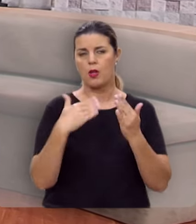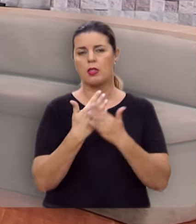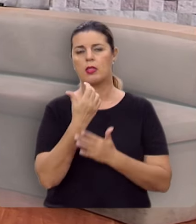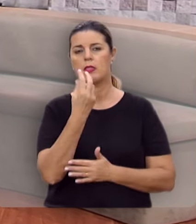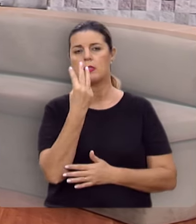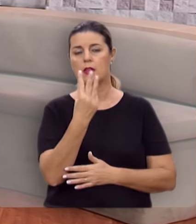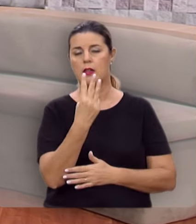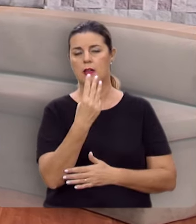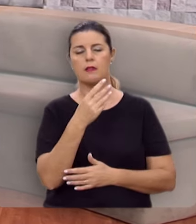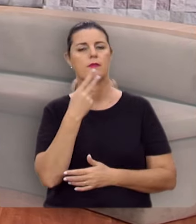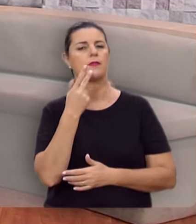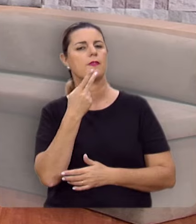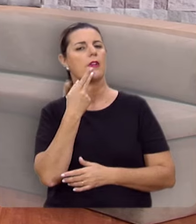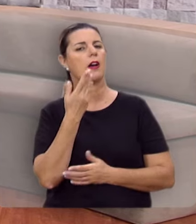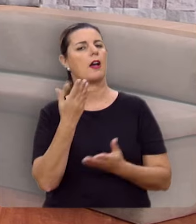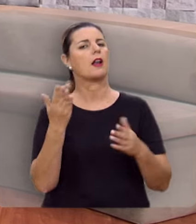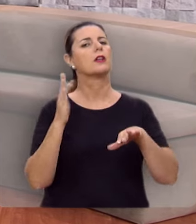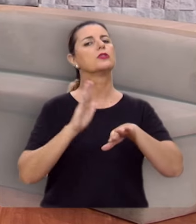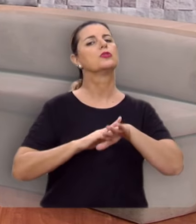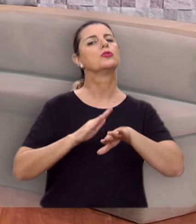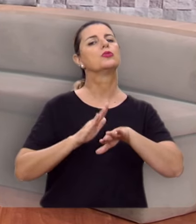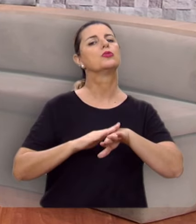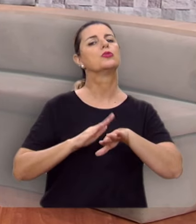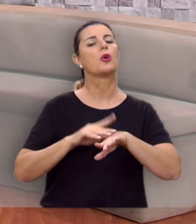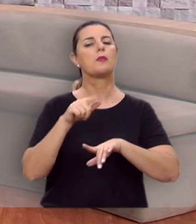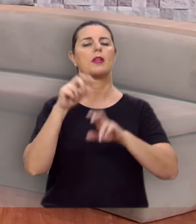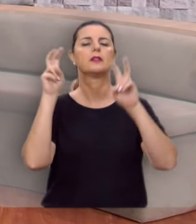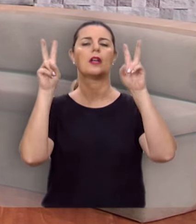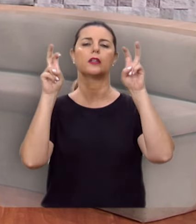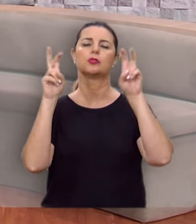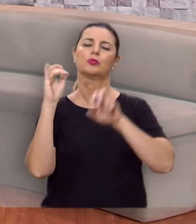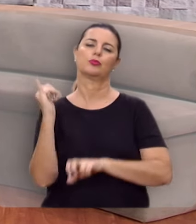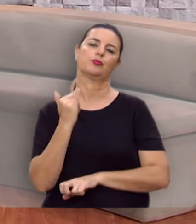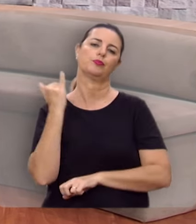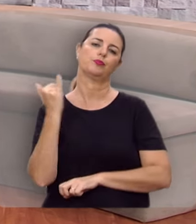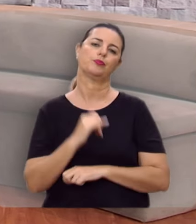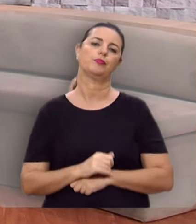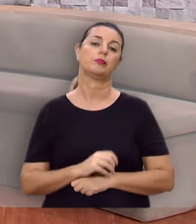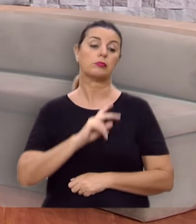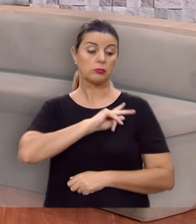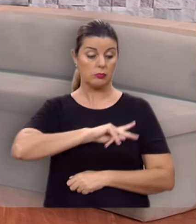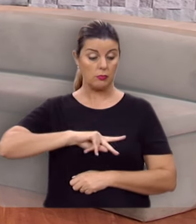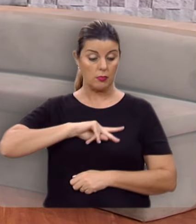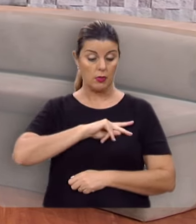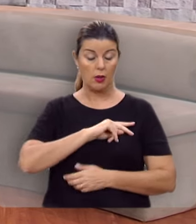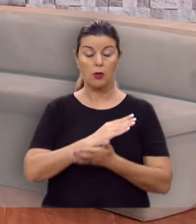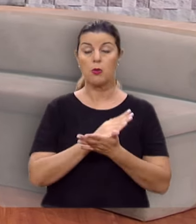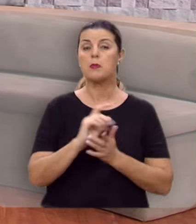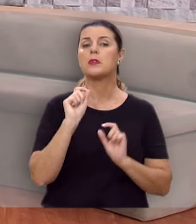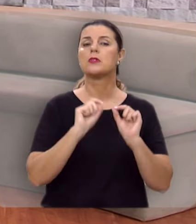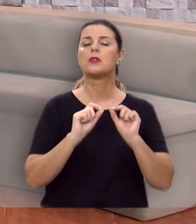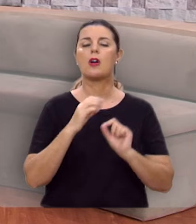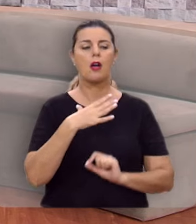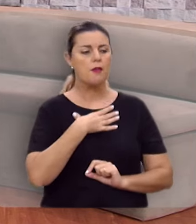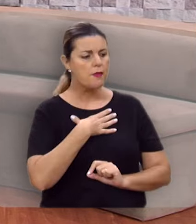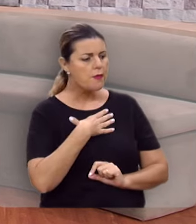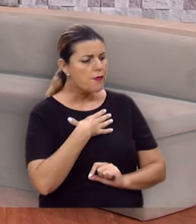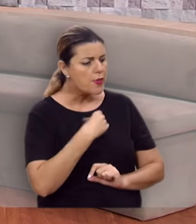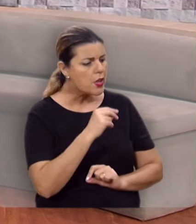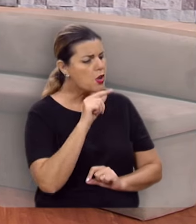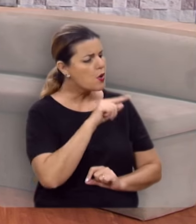pouco com vocês sobre este tão importante assunto. E Paulo começa assim, filhos,